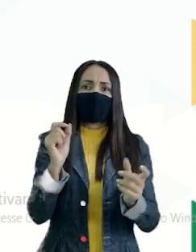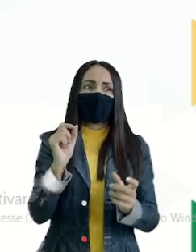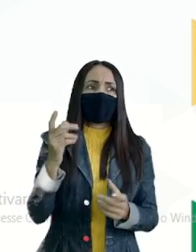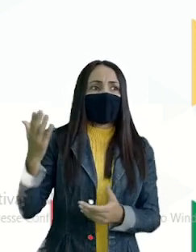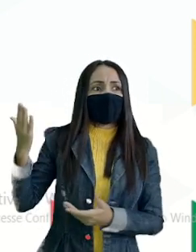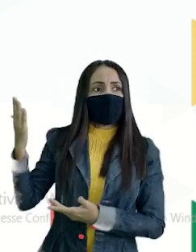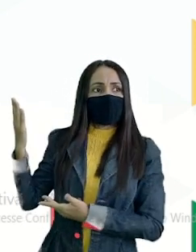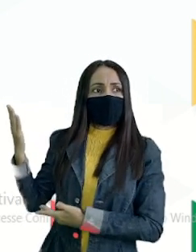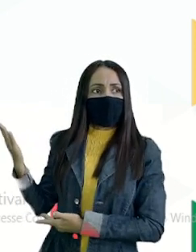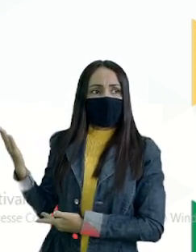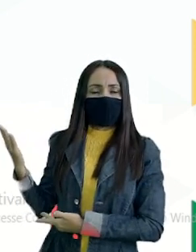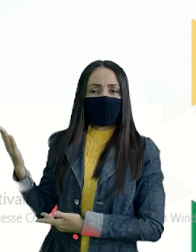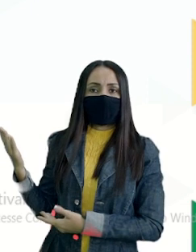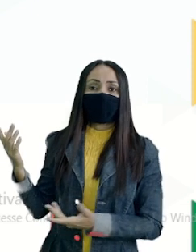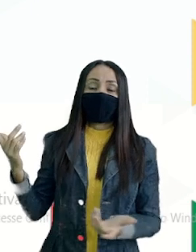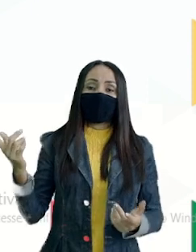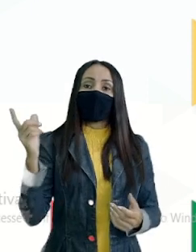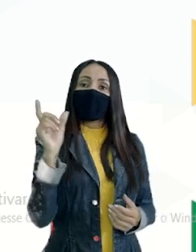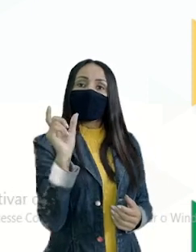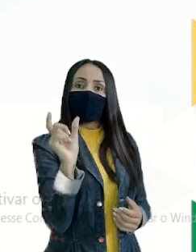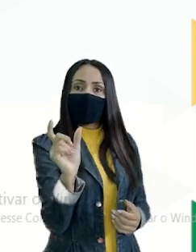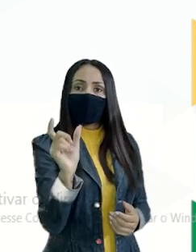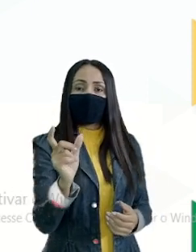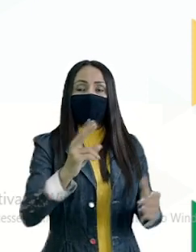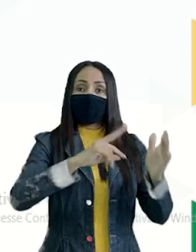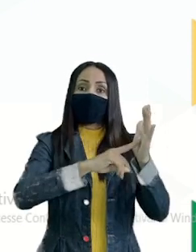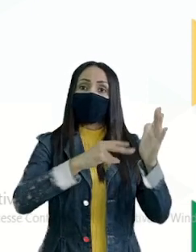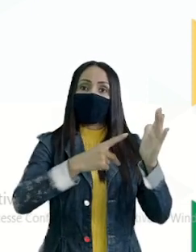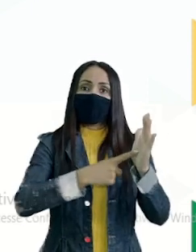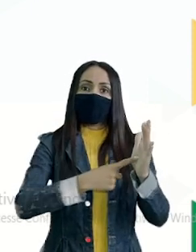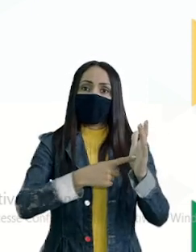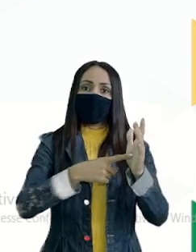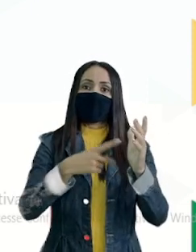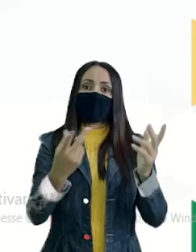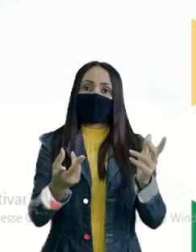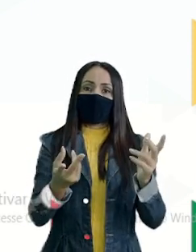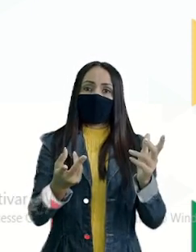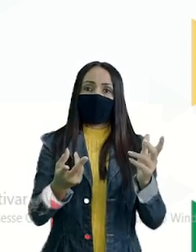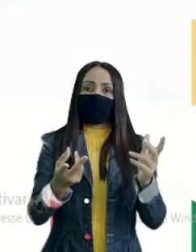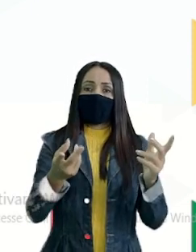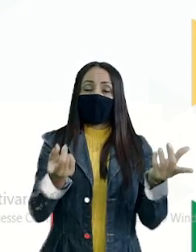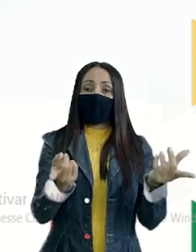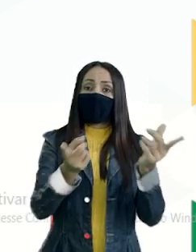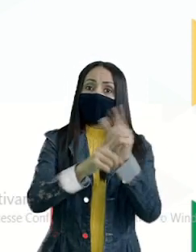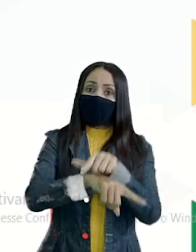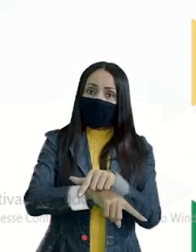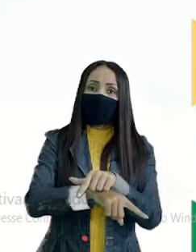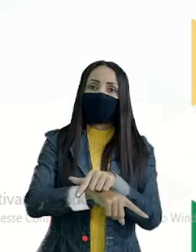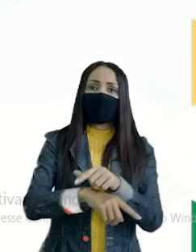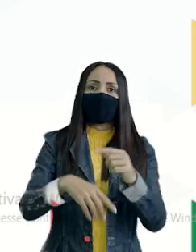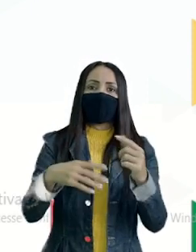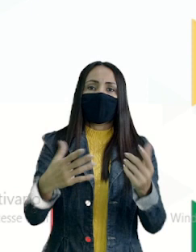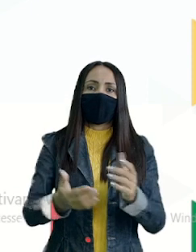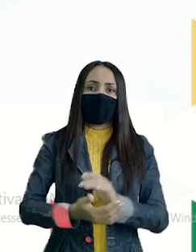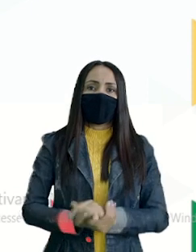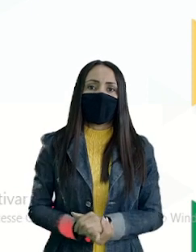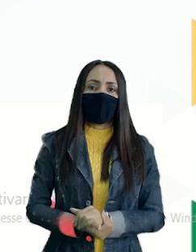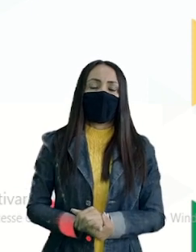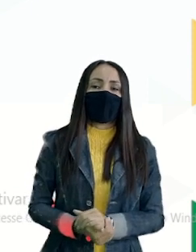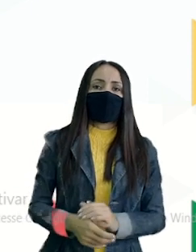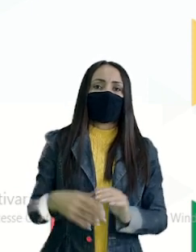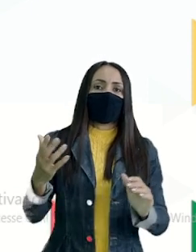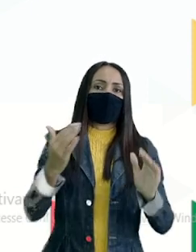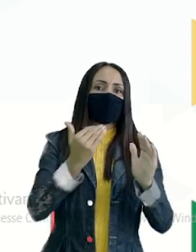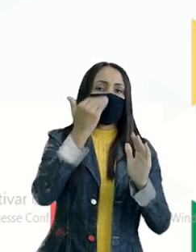podemos ver São palavras De significação oposta Ordem Nós temos anarquia Soberba